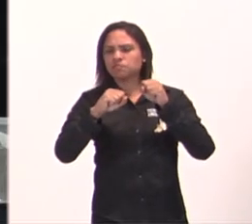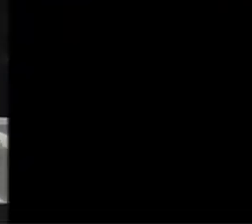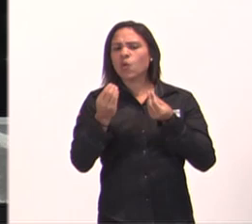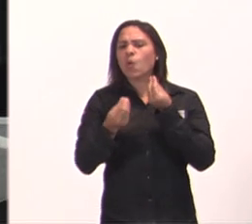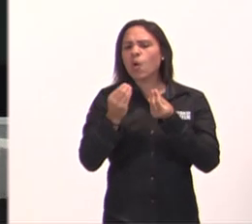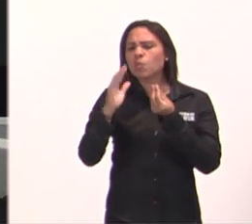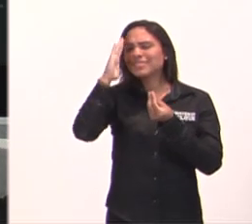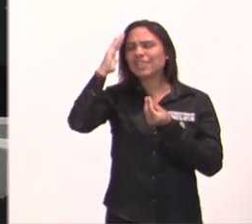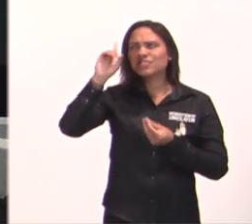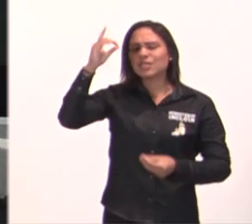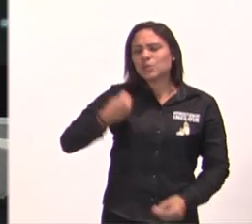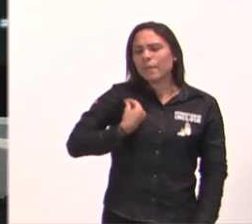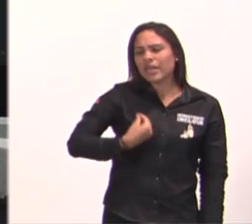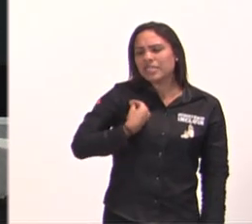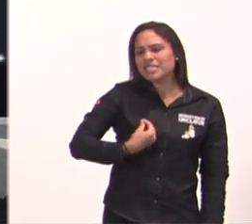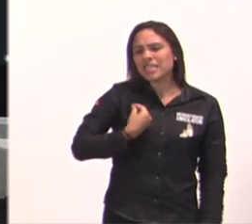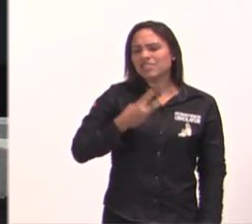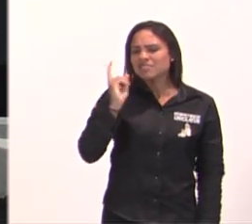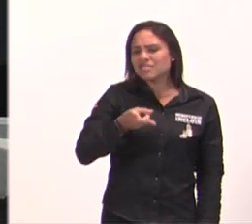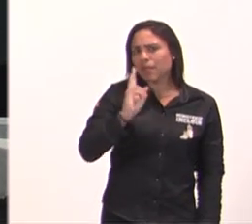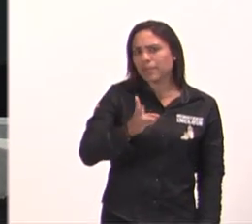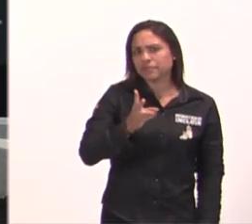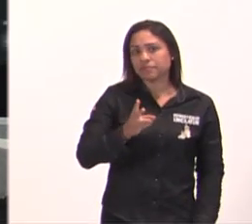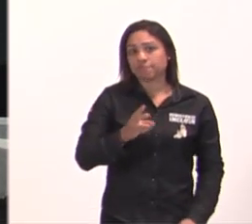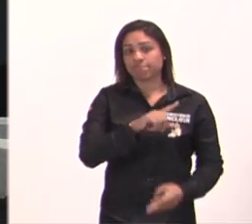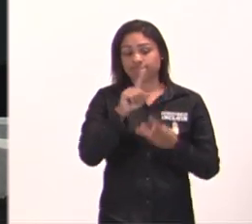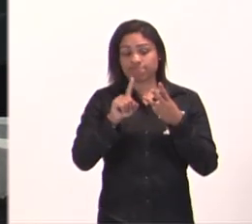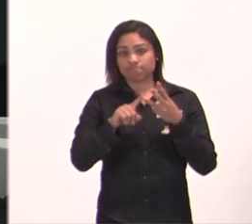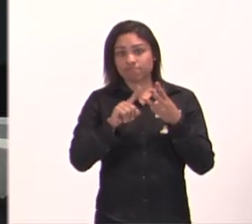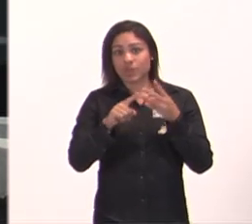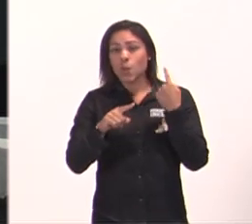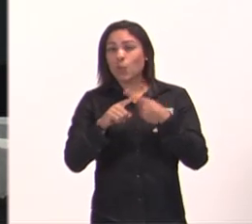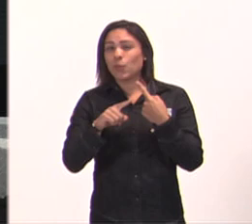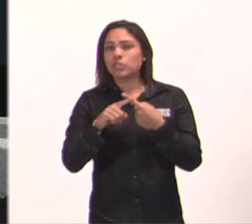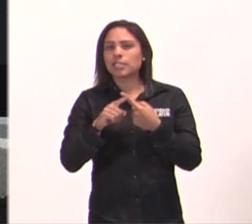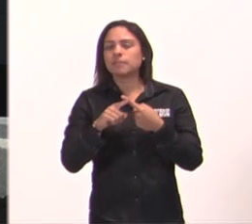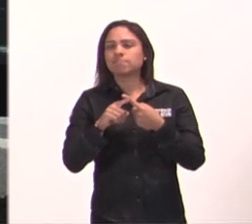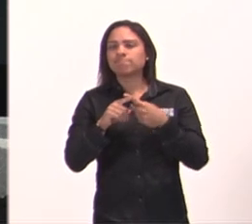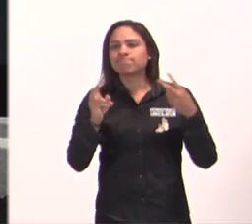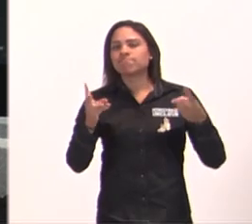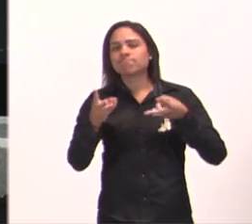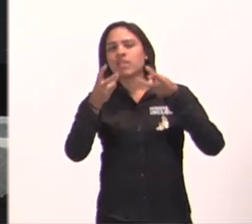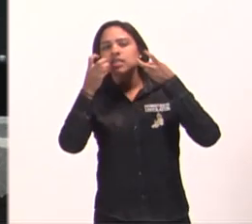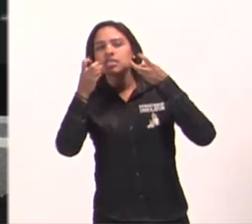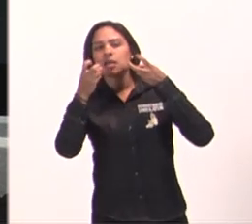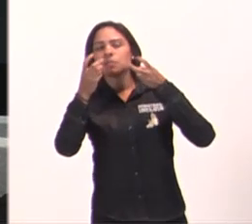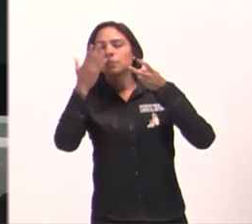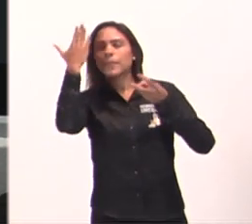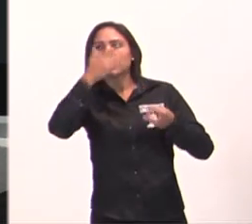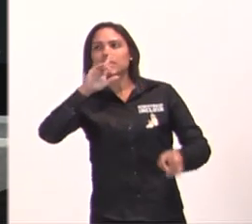está presente? Ah, porque ele visualiza a presença de Deus, ainda que seja